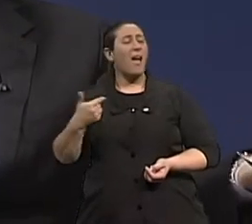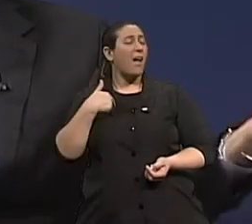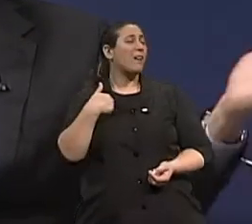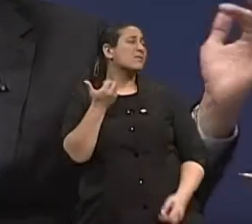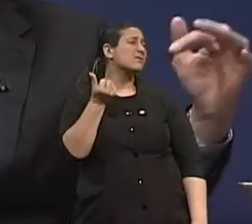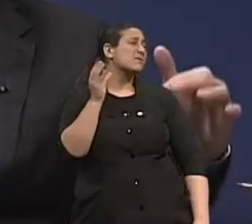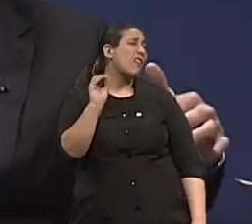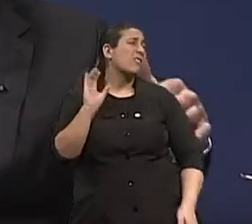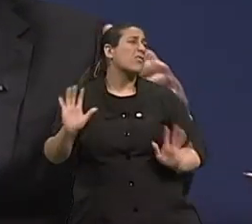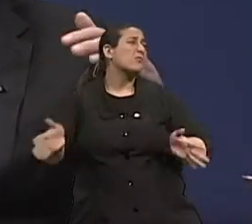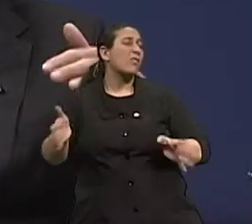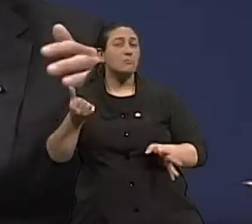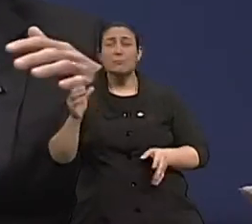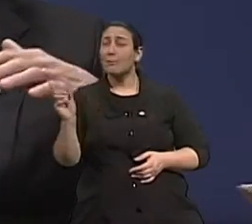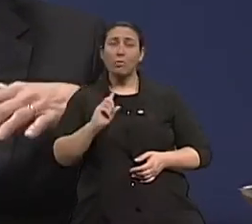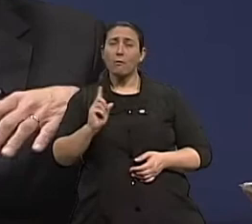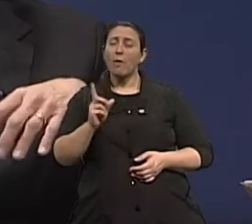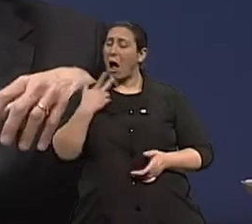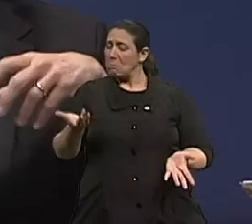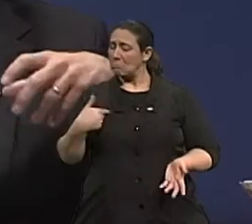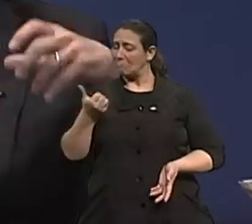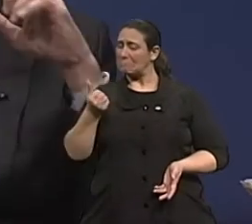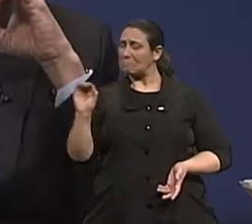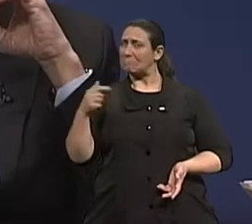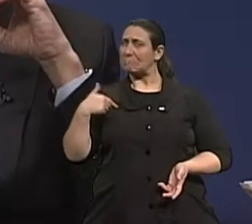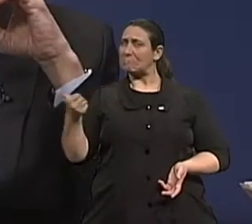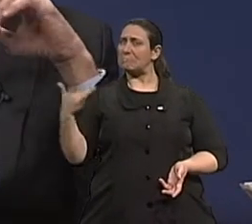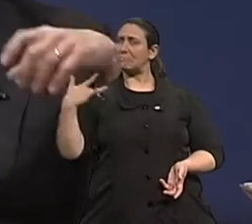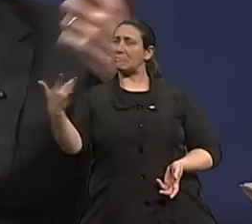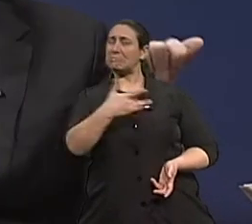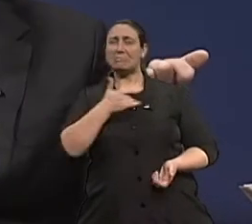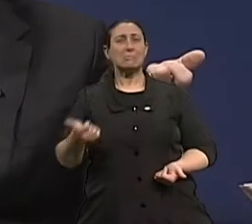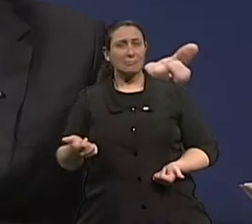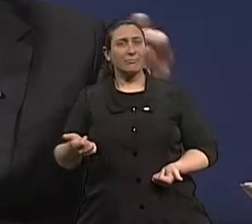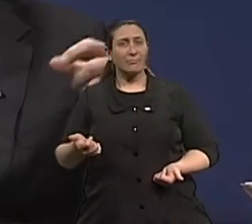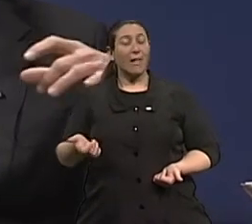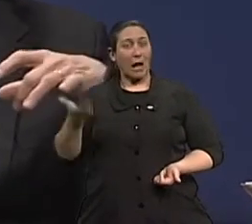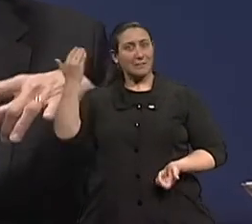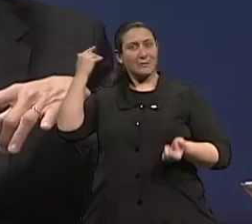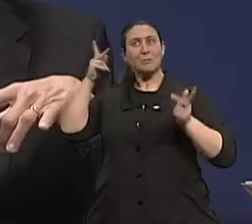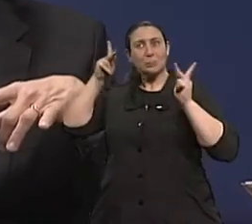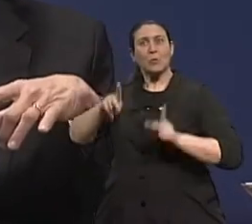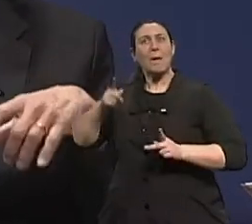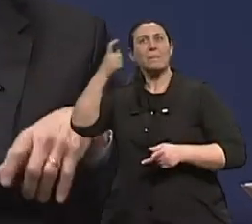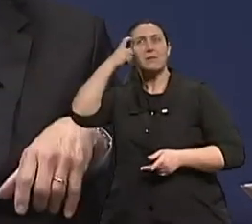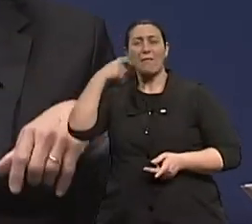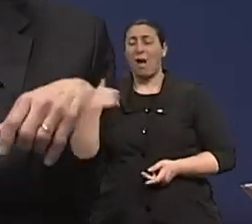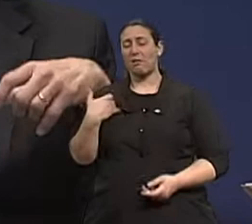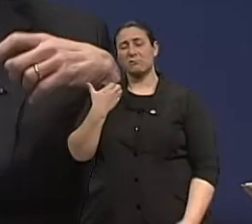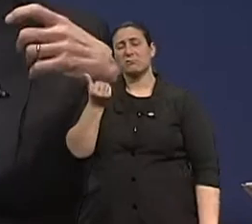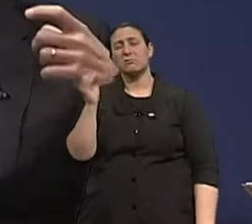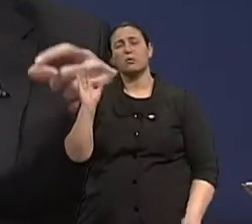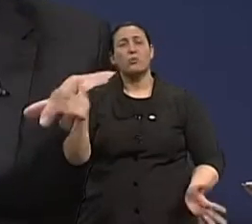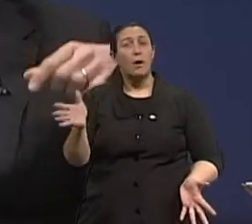Não. Ah, ok. A recém eu estou com 60. Quer dizer, as pessoas, quando eu digo não estão pautando pela idade cronológica, é